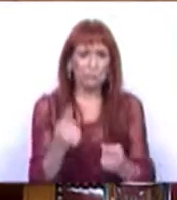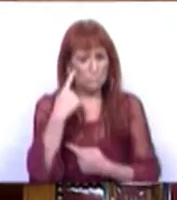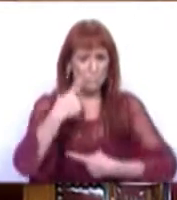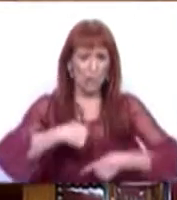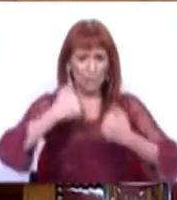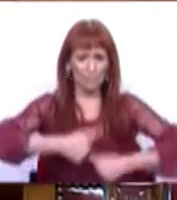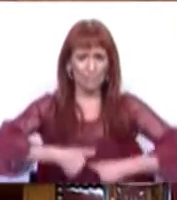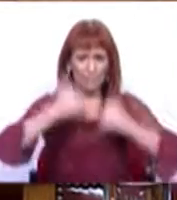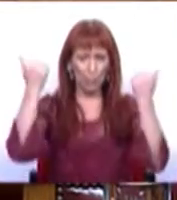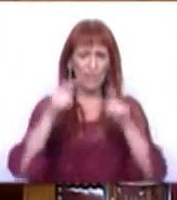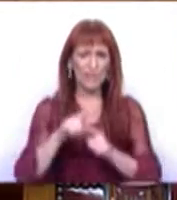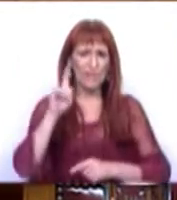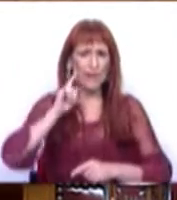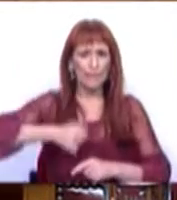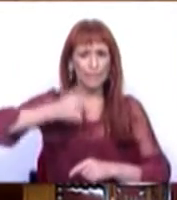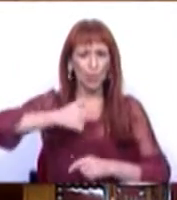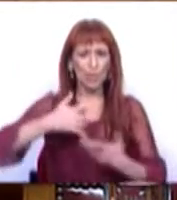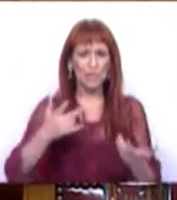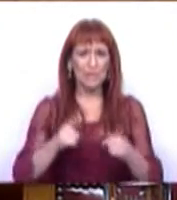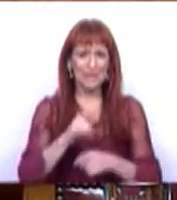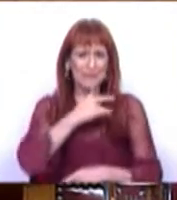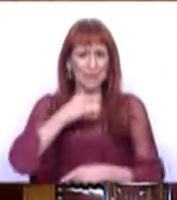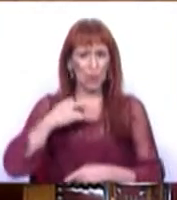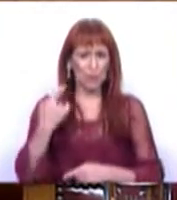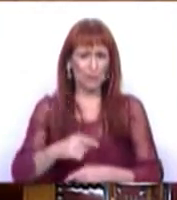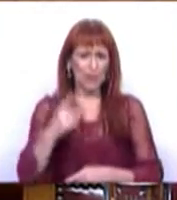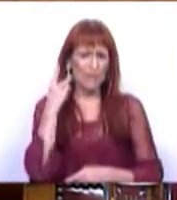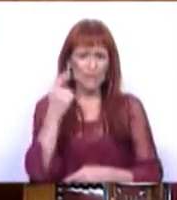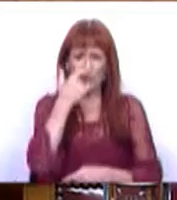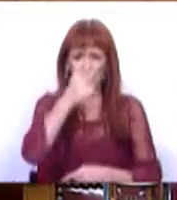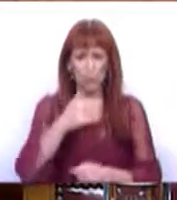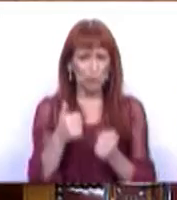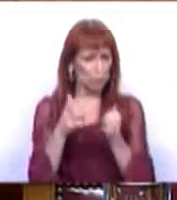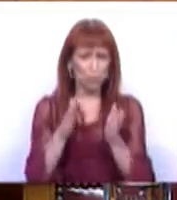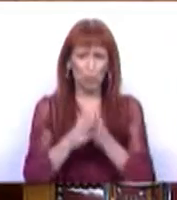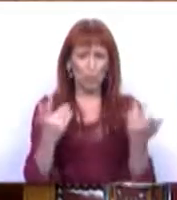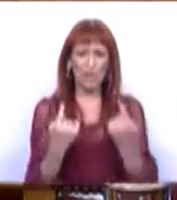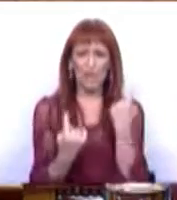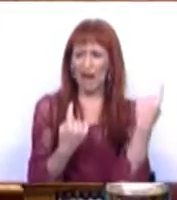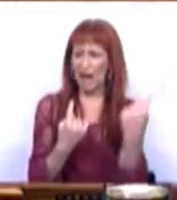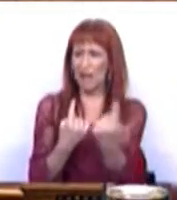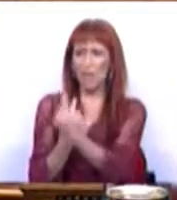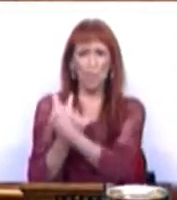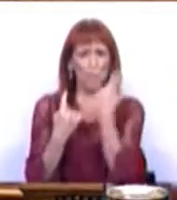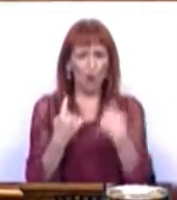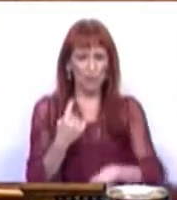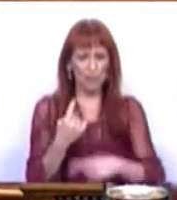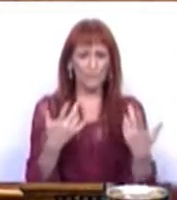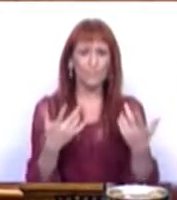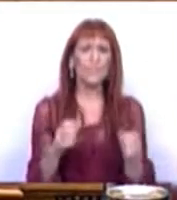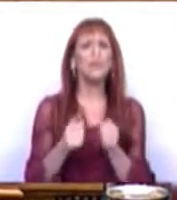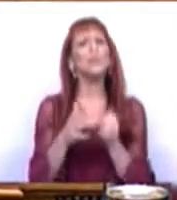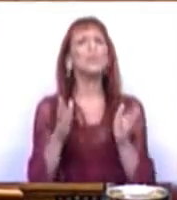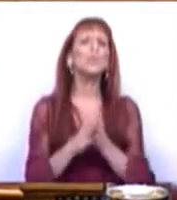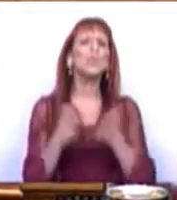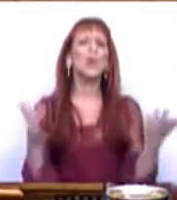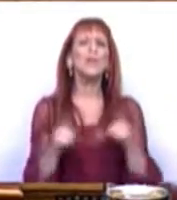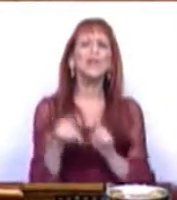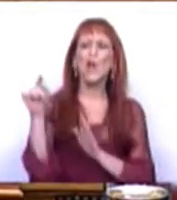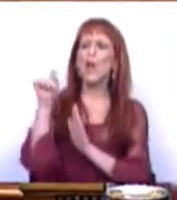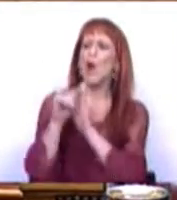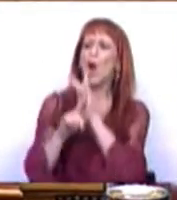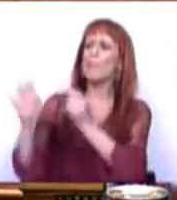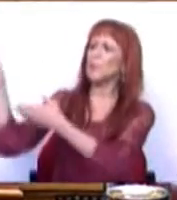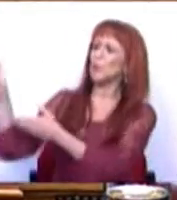revelador da importância que a saúde tem na vida de todos e de cada um de nós. Aliás, todas as